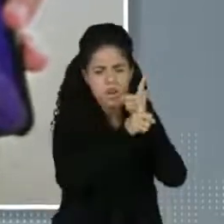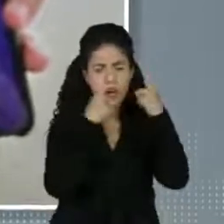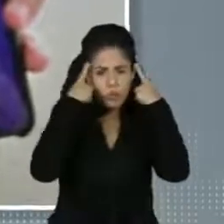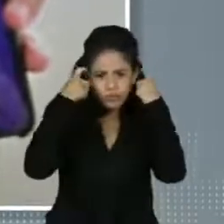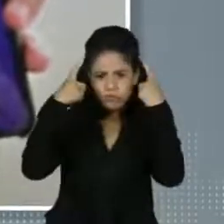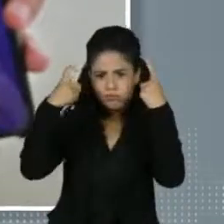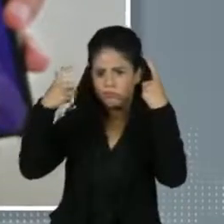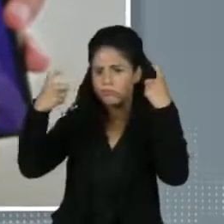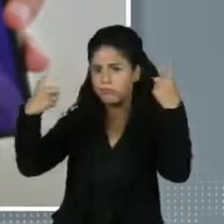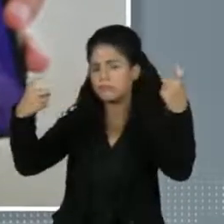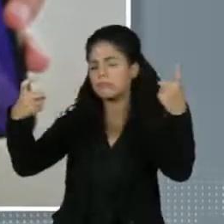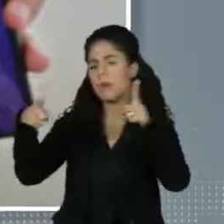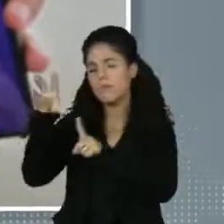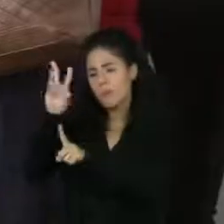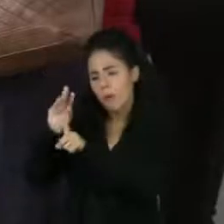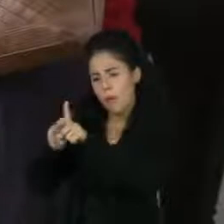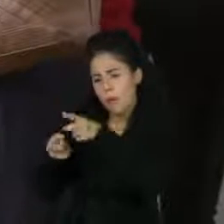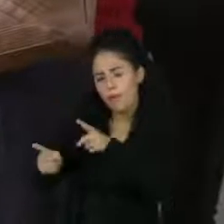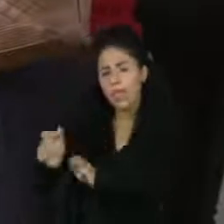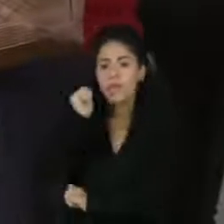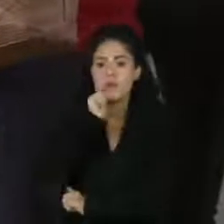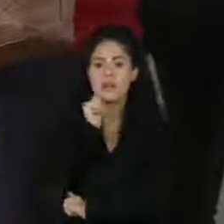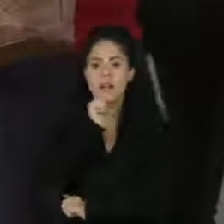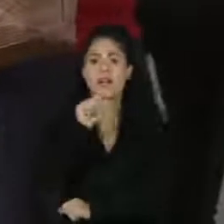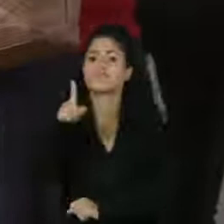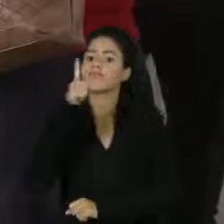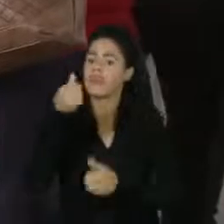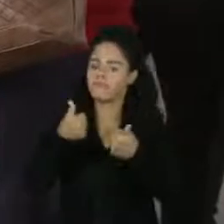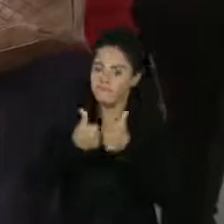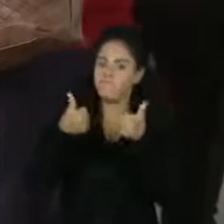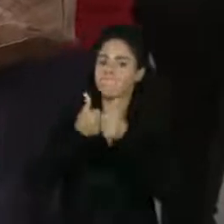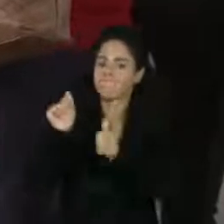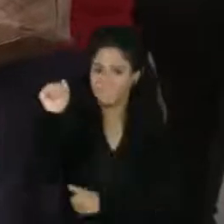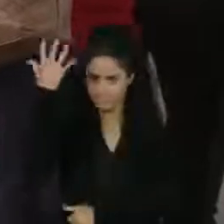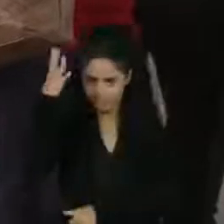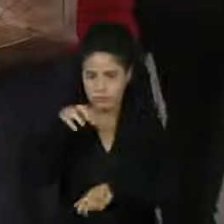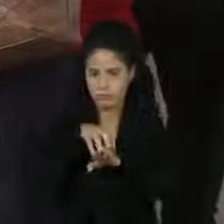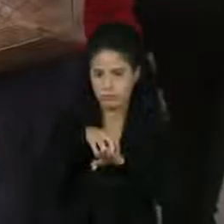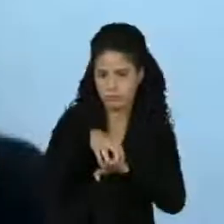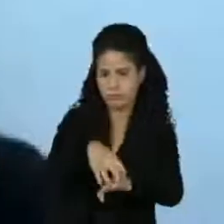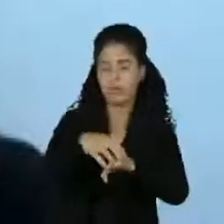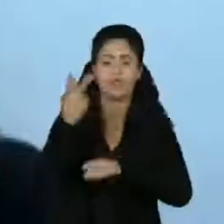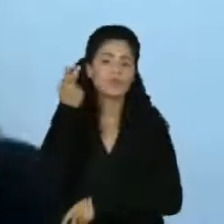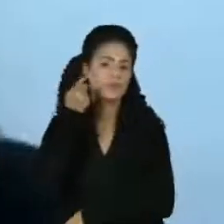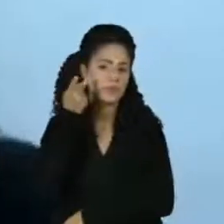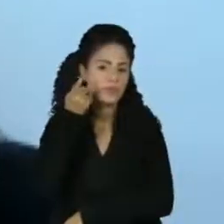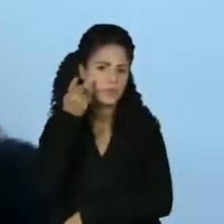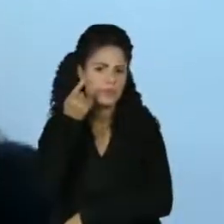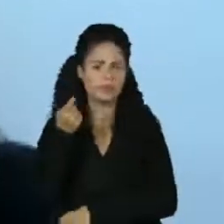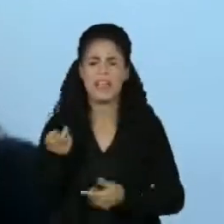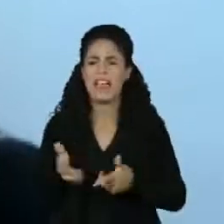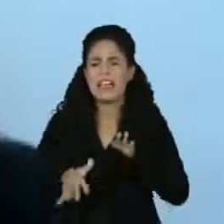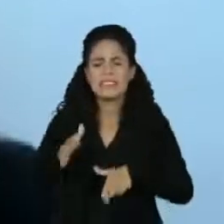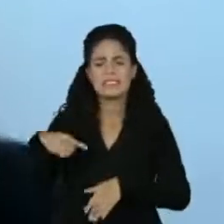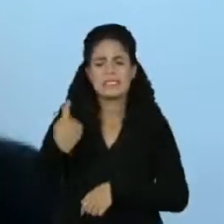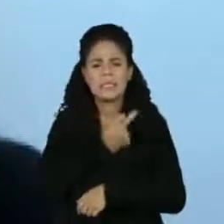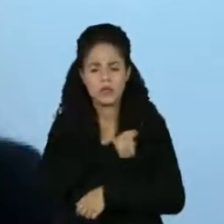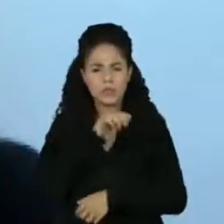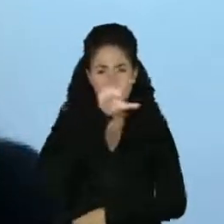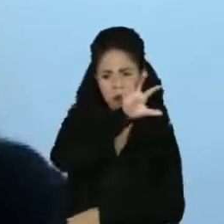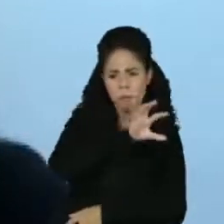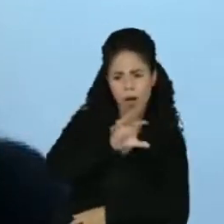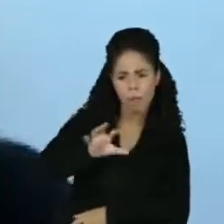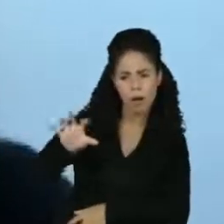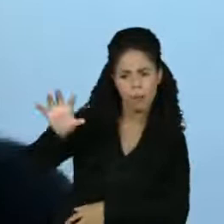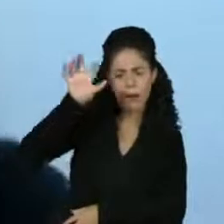agressão e assédio contra a mulher, principalmente no transporte público de Fortaleza. Muitas vezes, quando a gente começa a mapear os